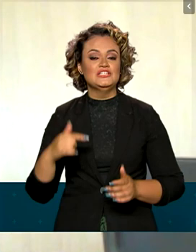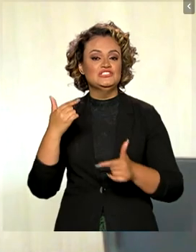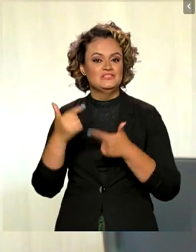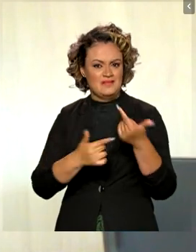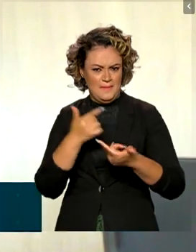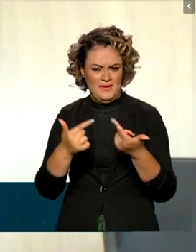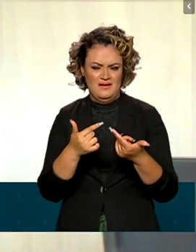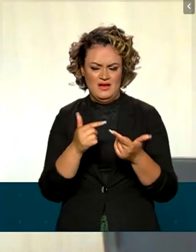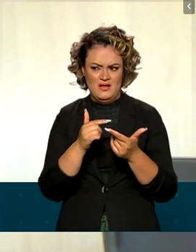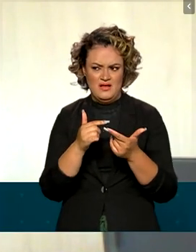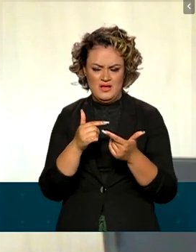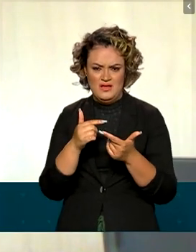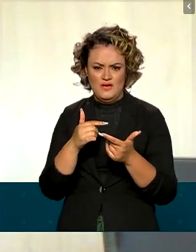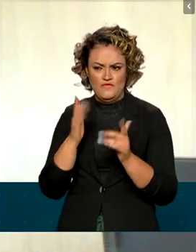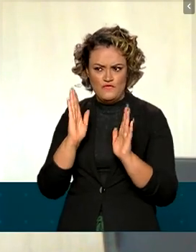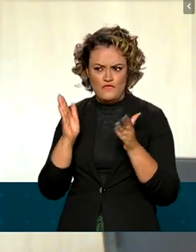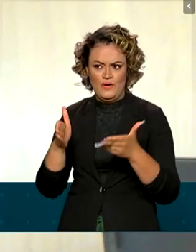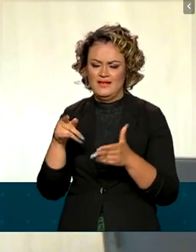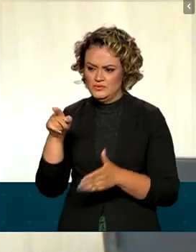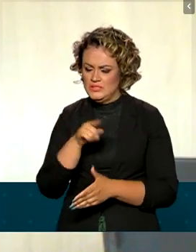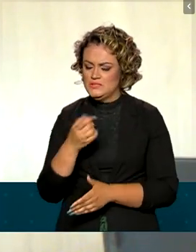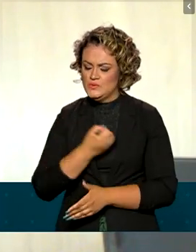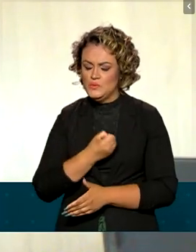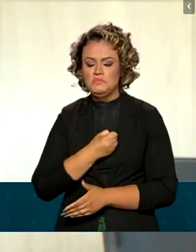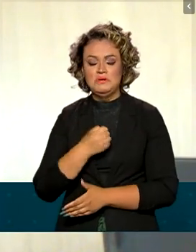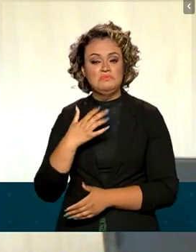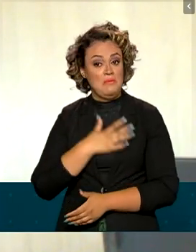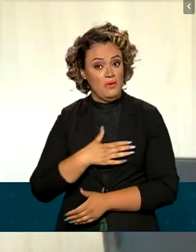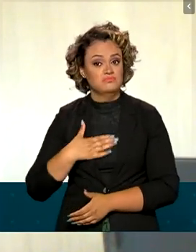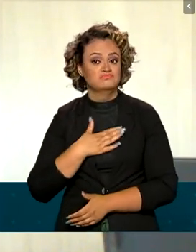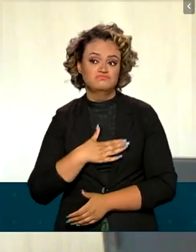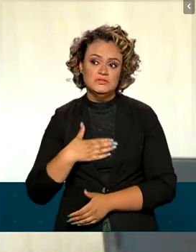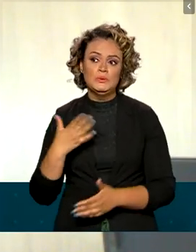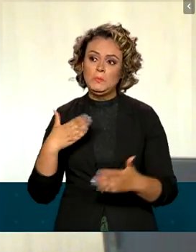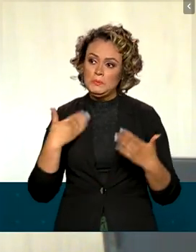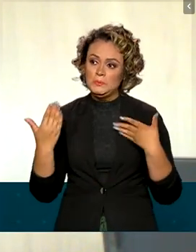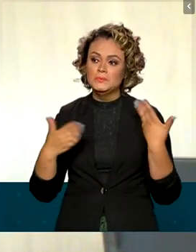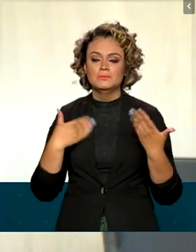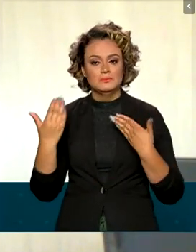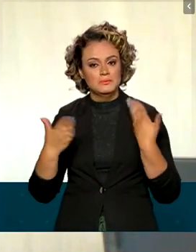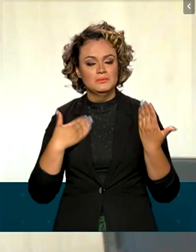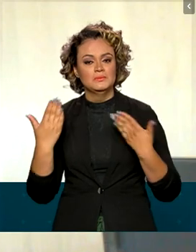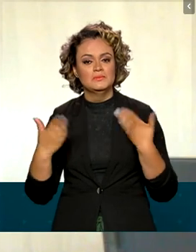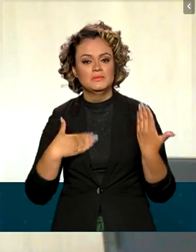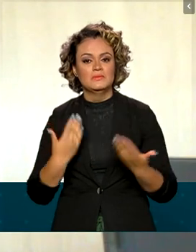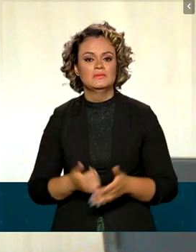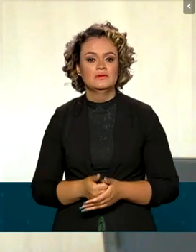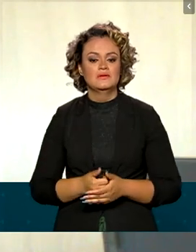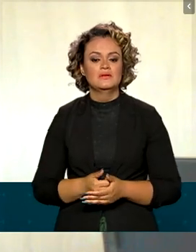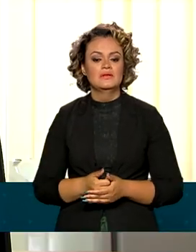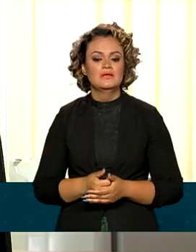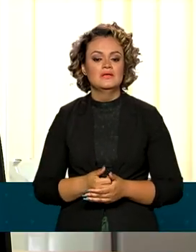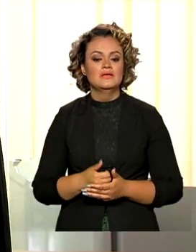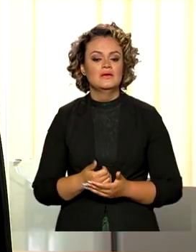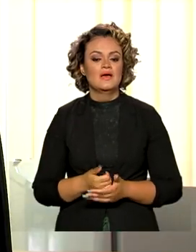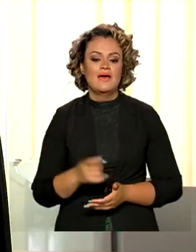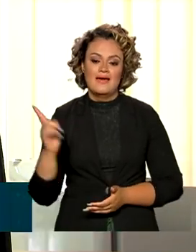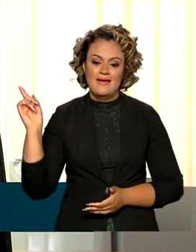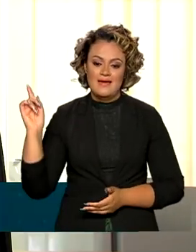com esse número de forma bastante satisfatória e surpreendente. E a tendência é aumentar.